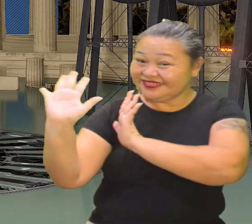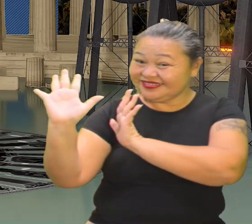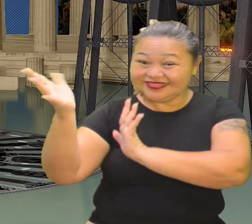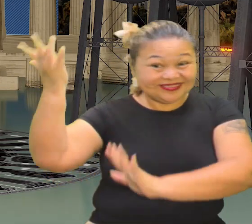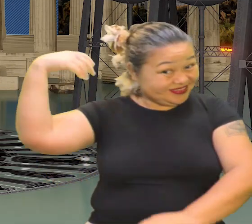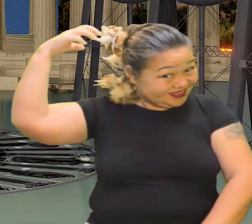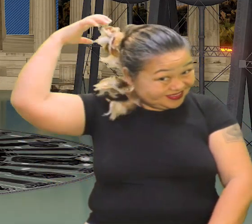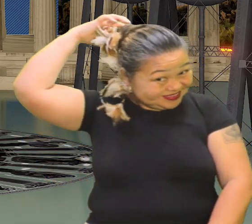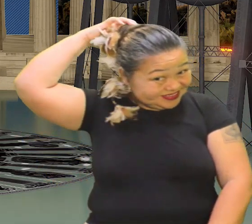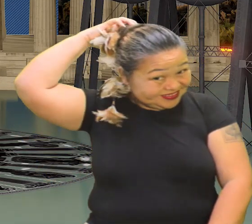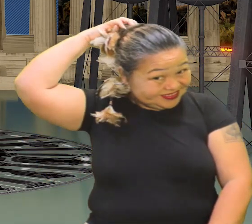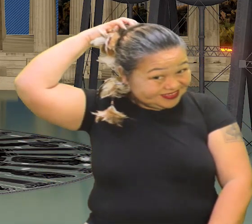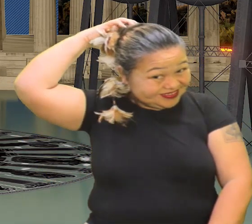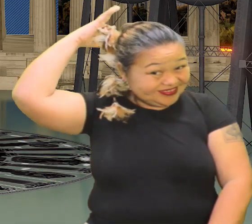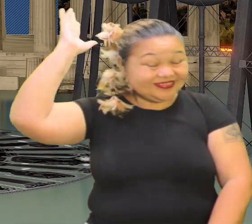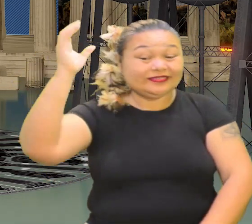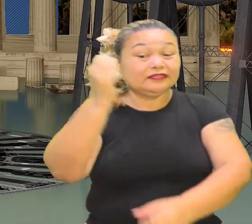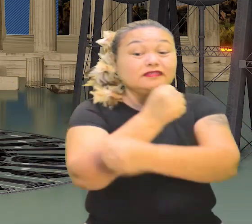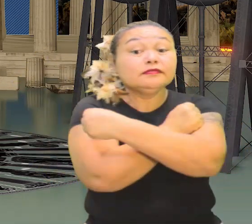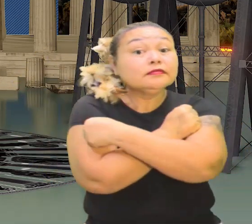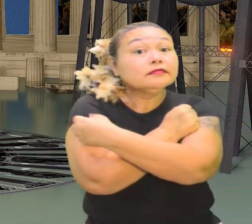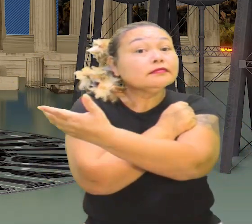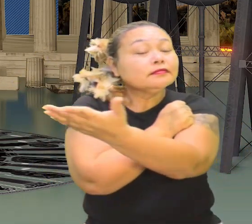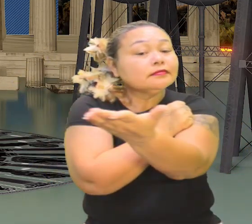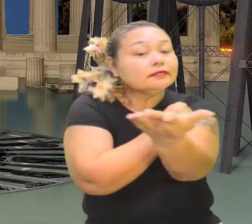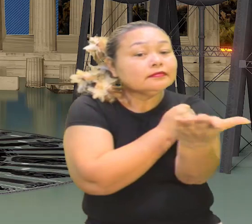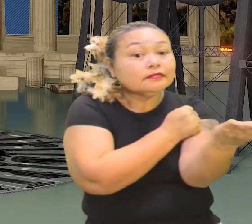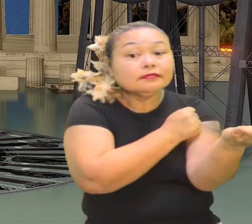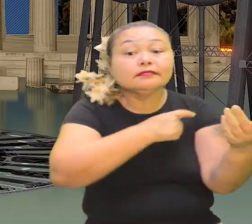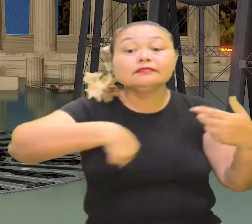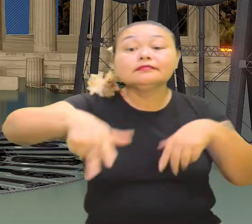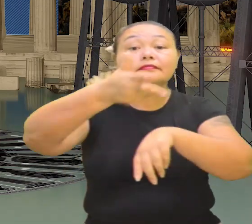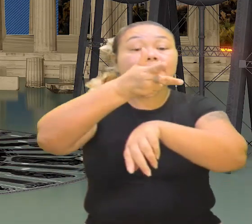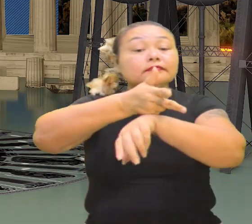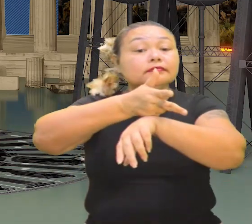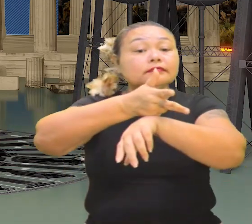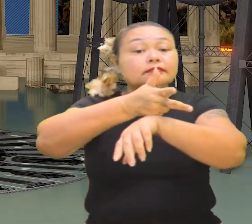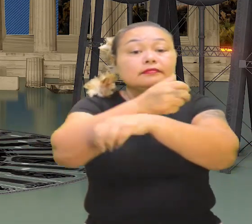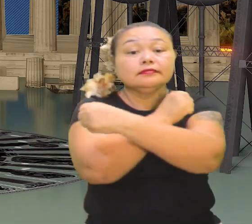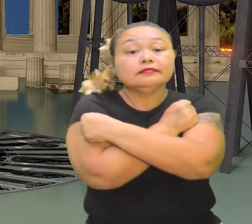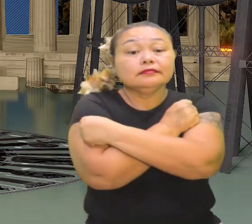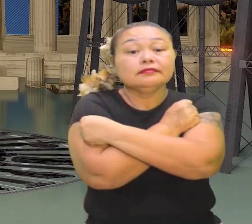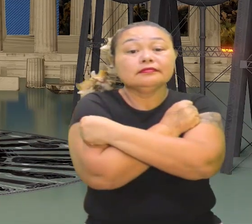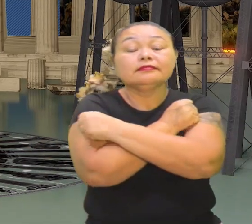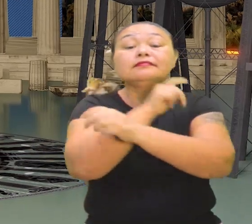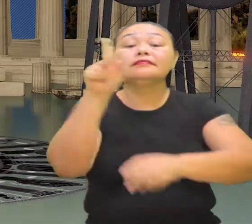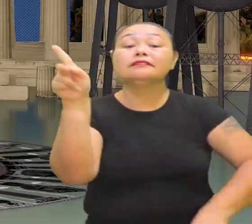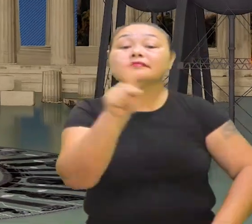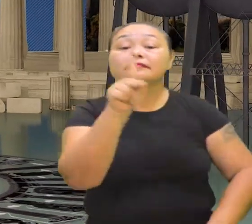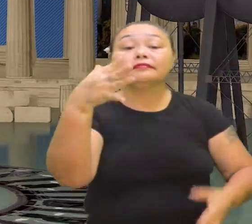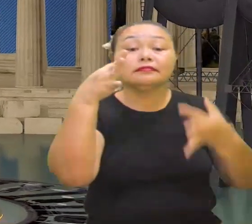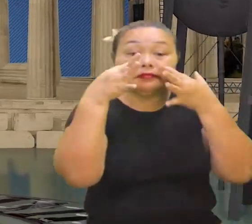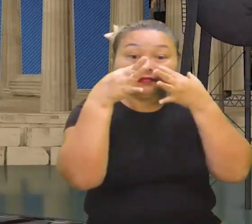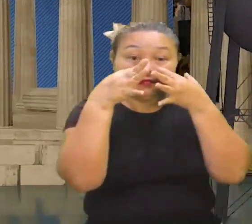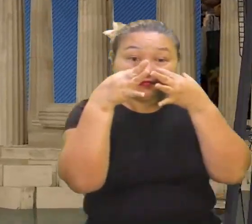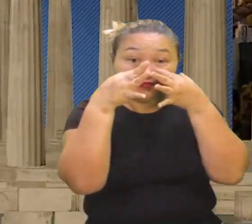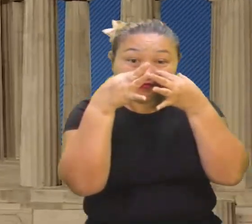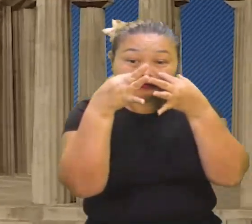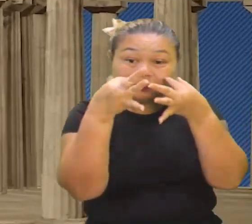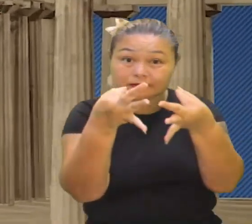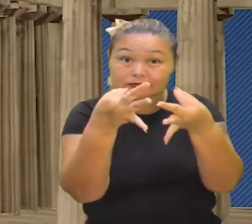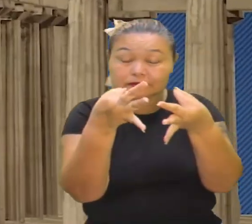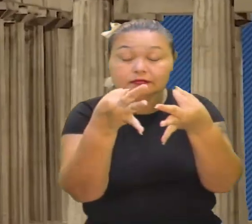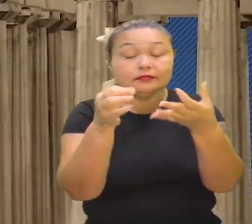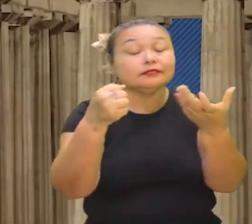Aldelina, grande abraço para vocês, o pessoal do estúdio, grande abraço aí aos professores presenciais,